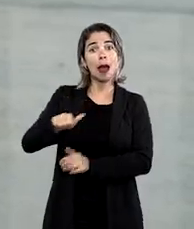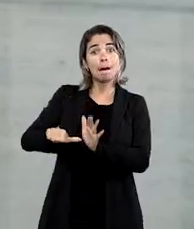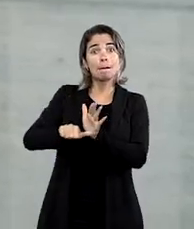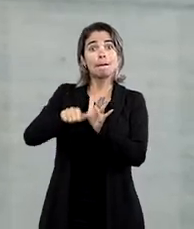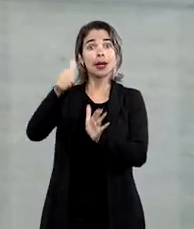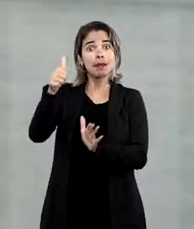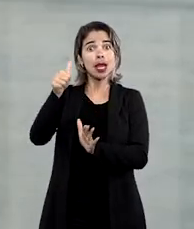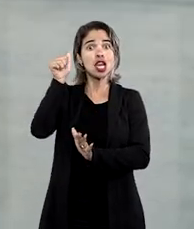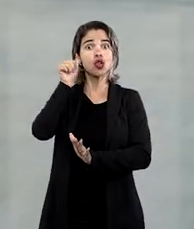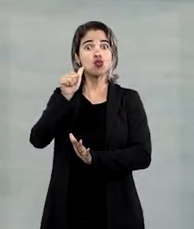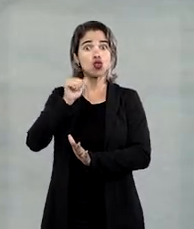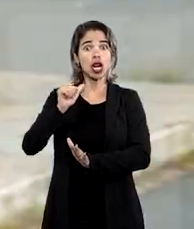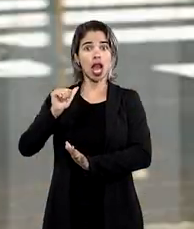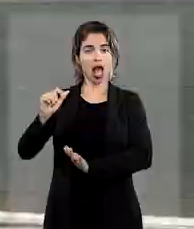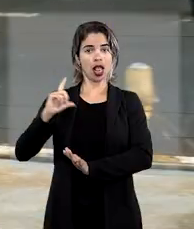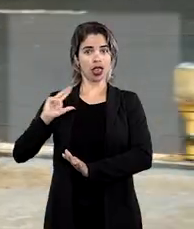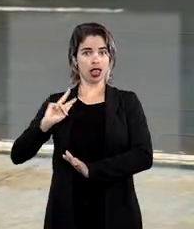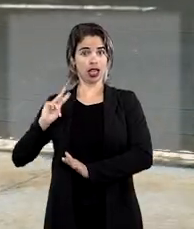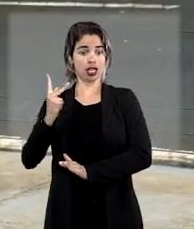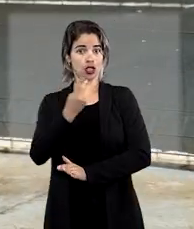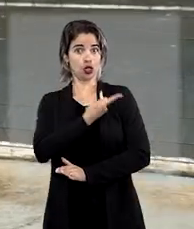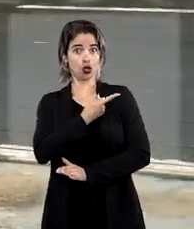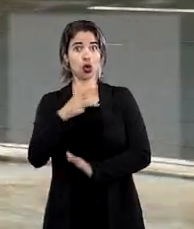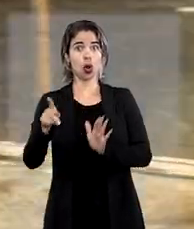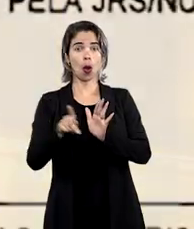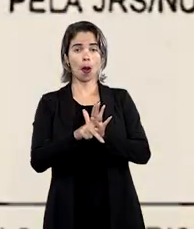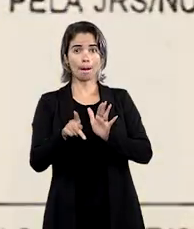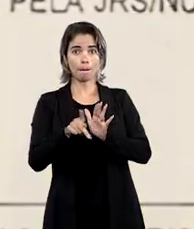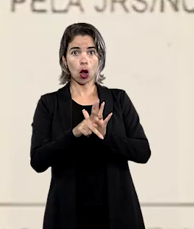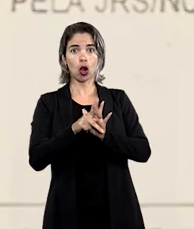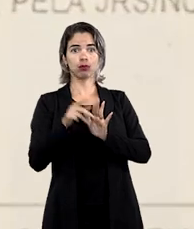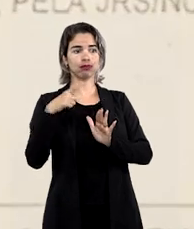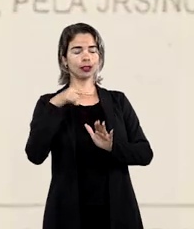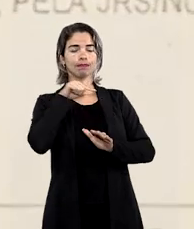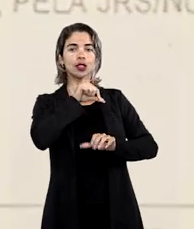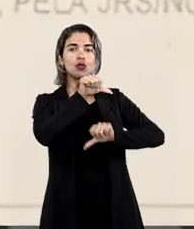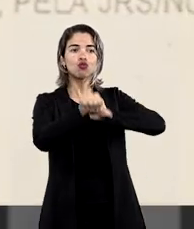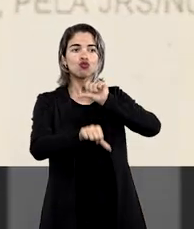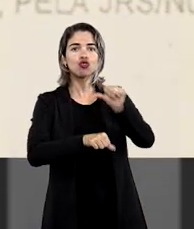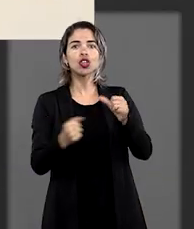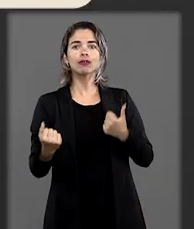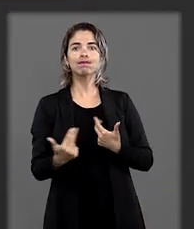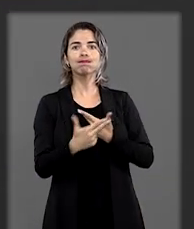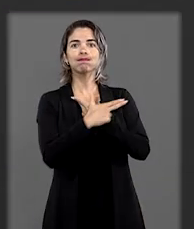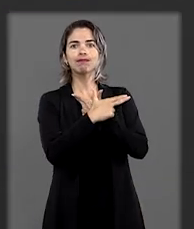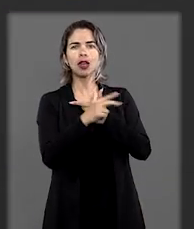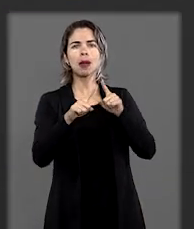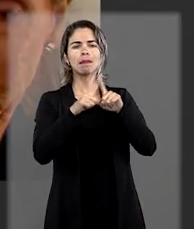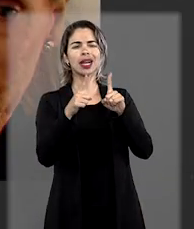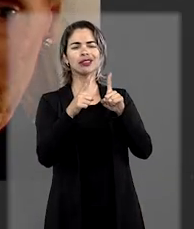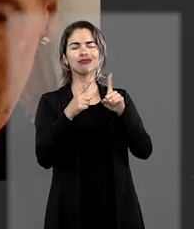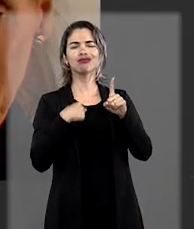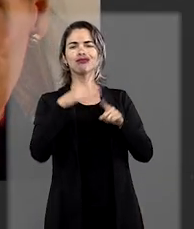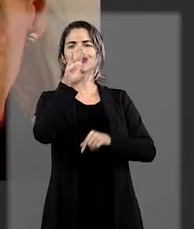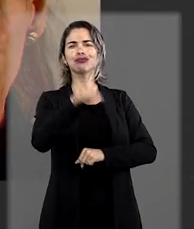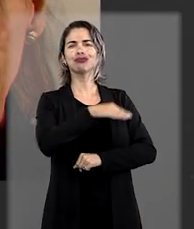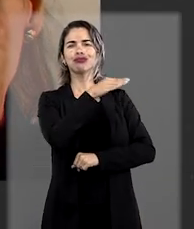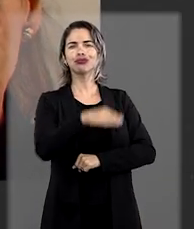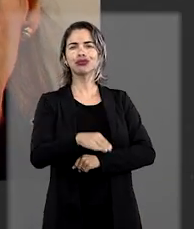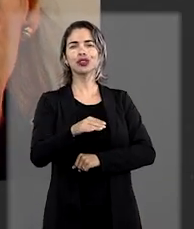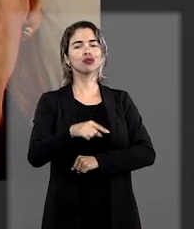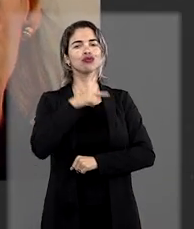da Força Aérea Brasileira que foi obrigada a deixar o serviço Por ser considerada incapaz depois da cirurgia de